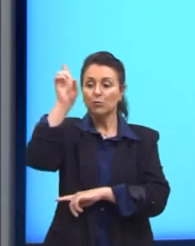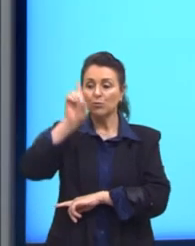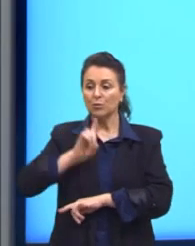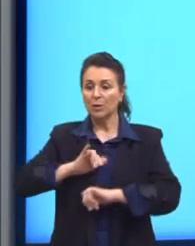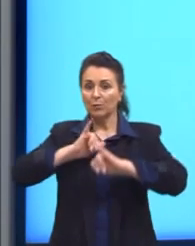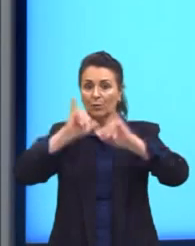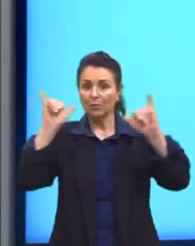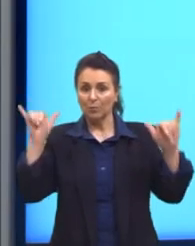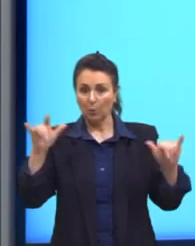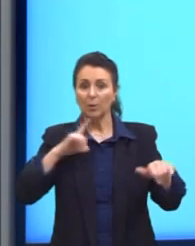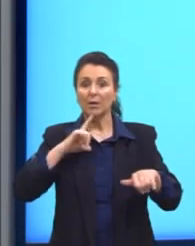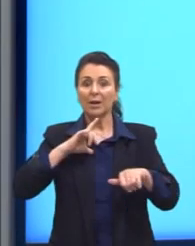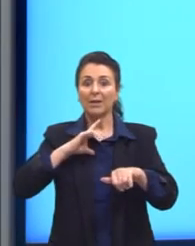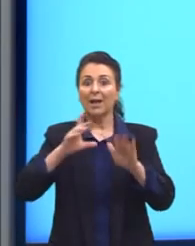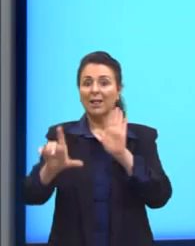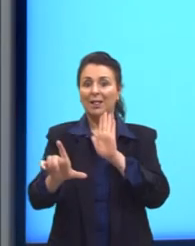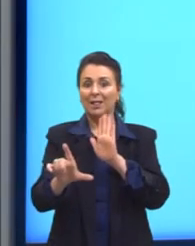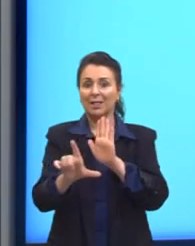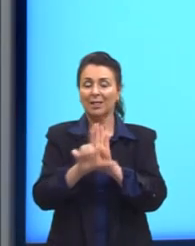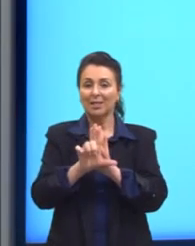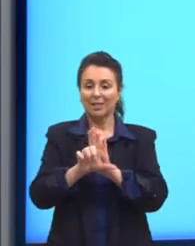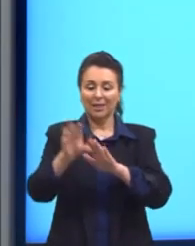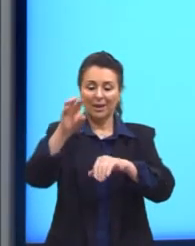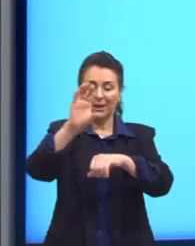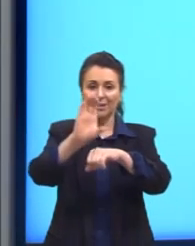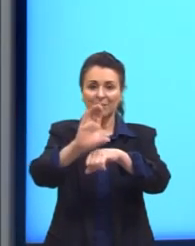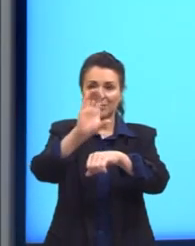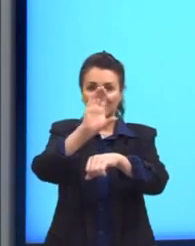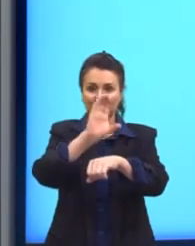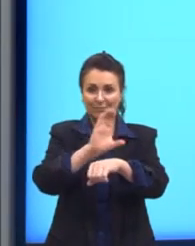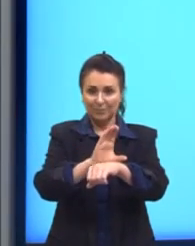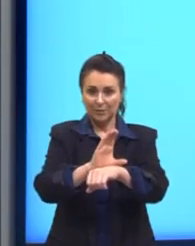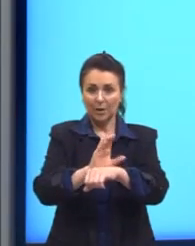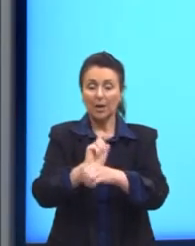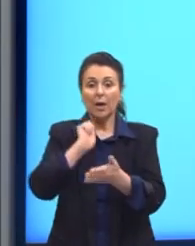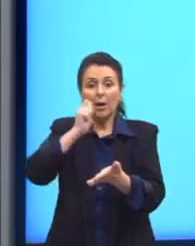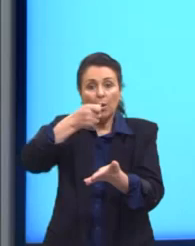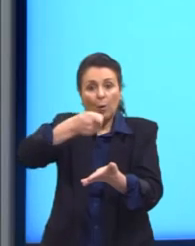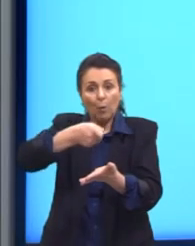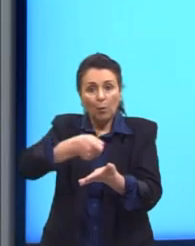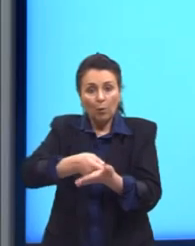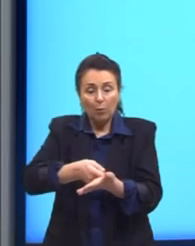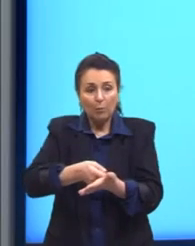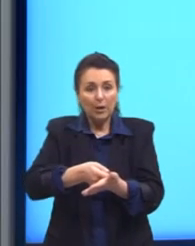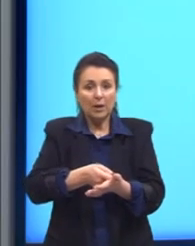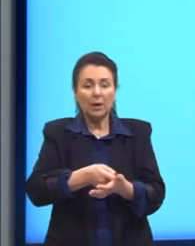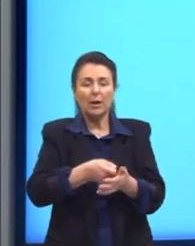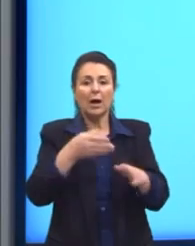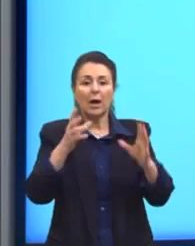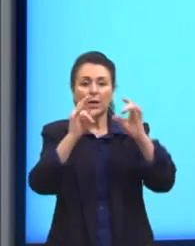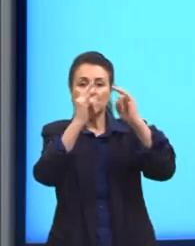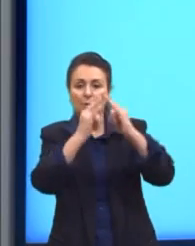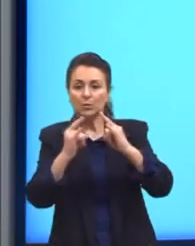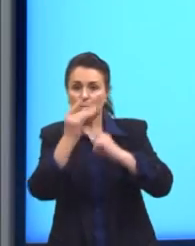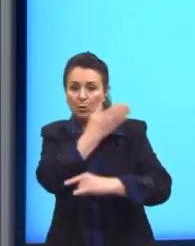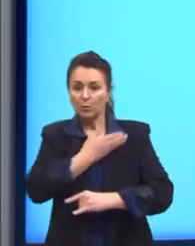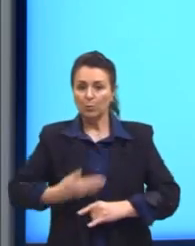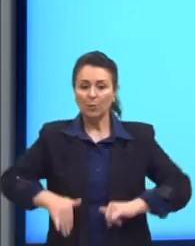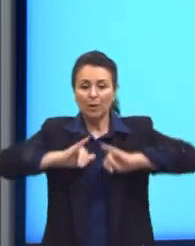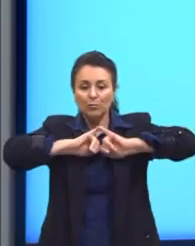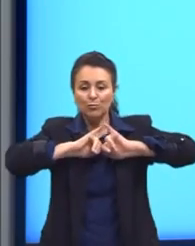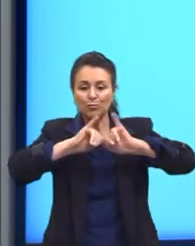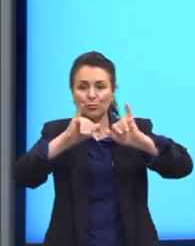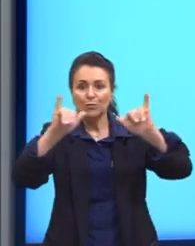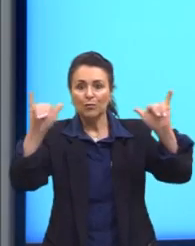na Constituição Federal, obrigando órgãos públicos a divulgarem os seus dados. O que nos